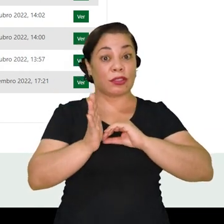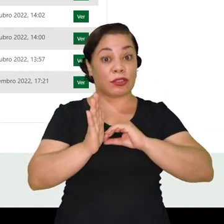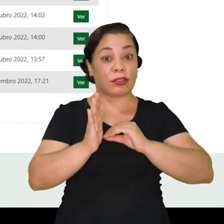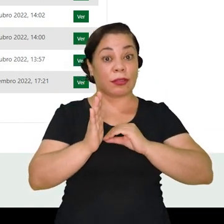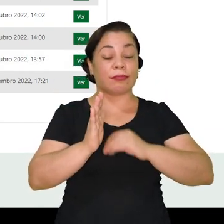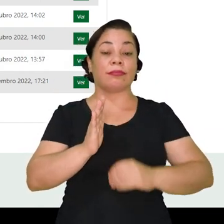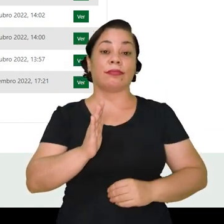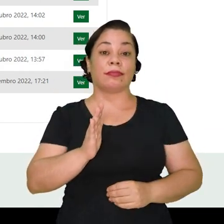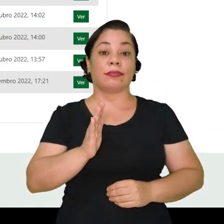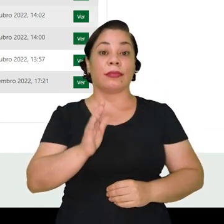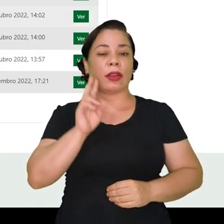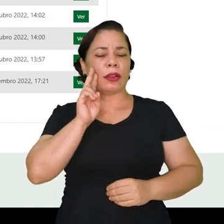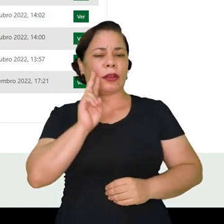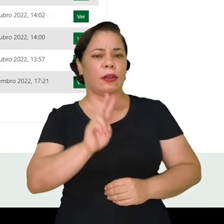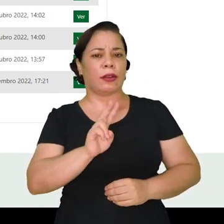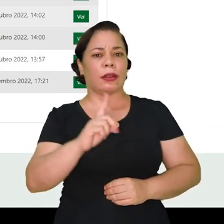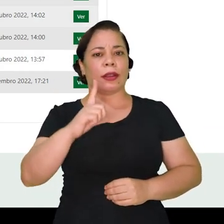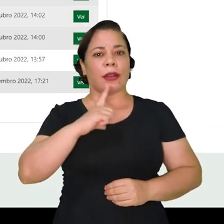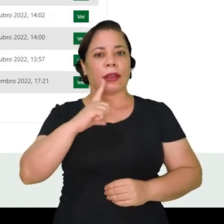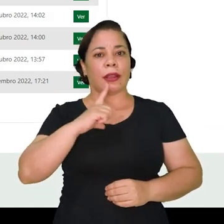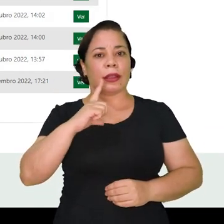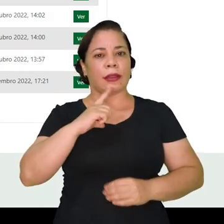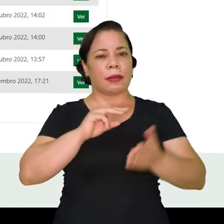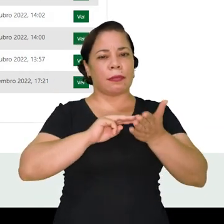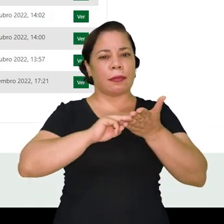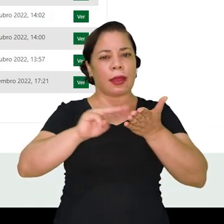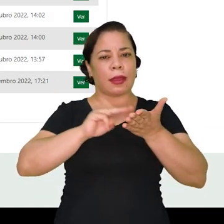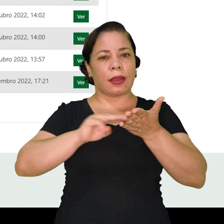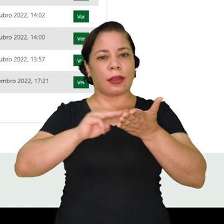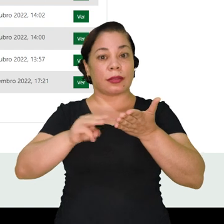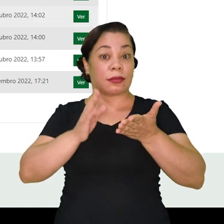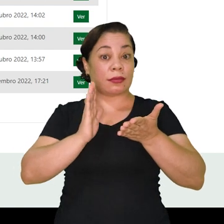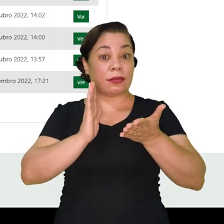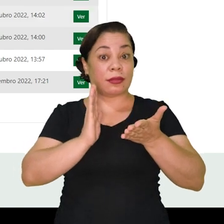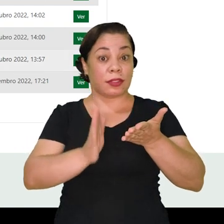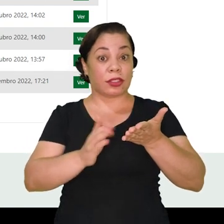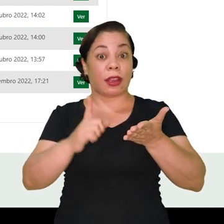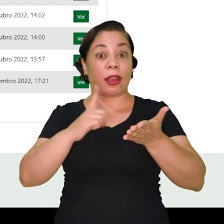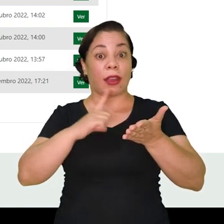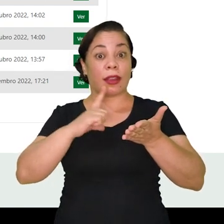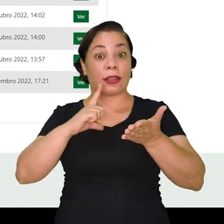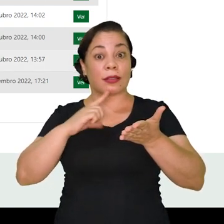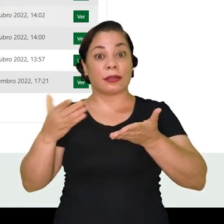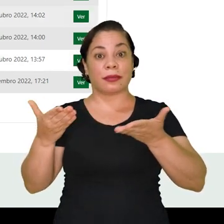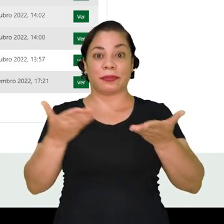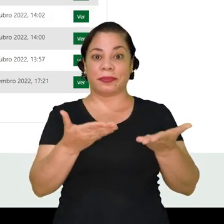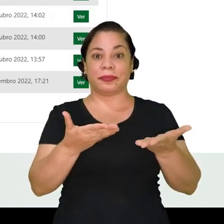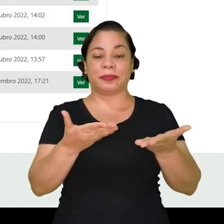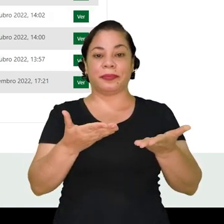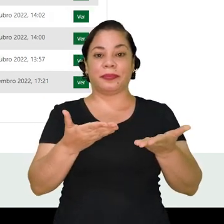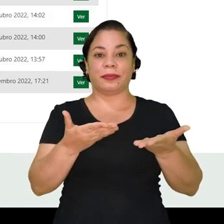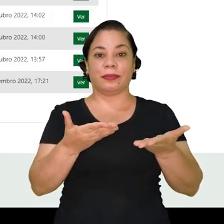Então, observe que todas as mensagens que eu enviei estão aqui